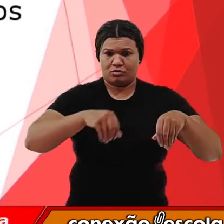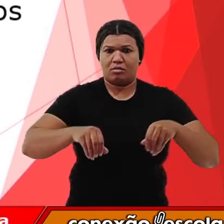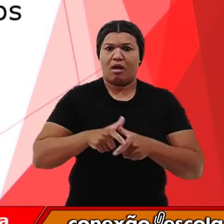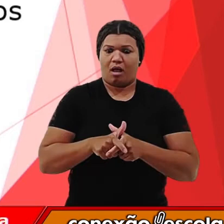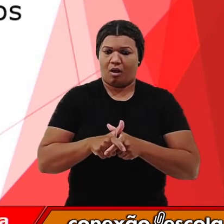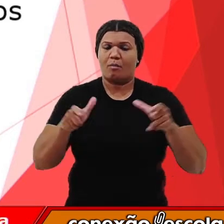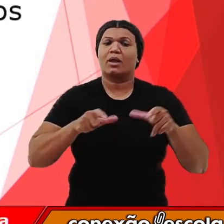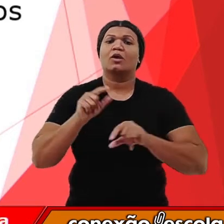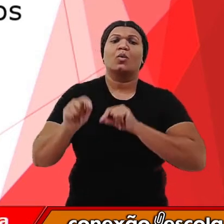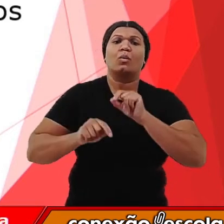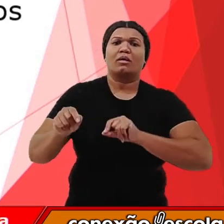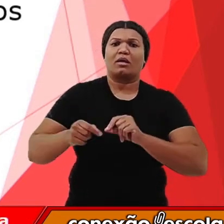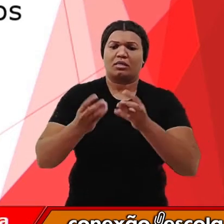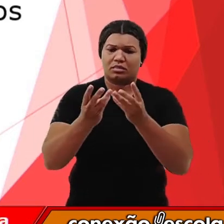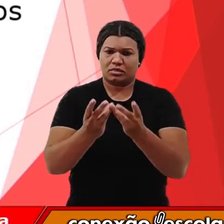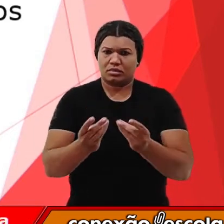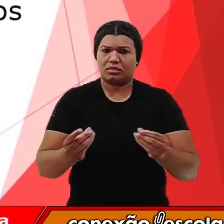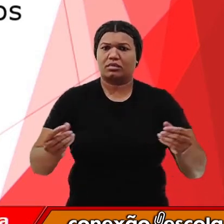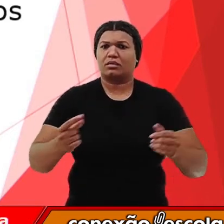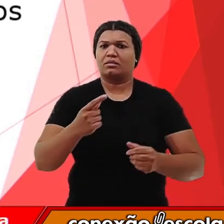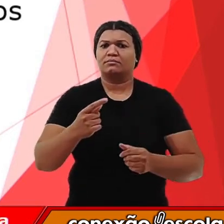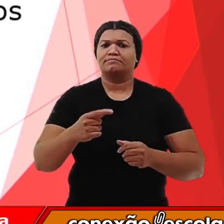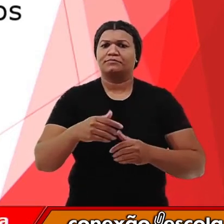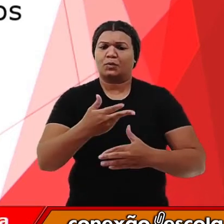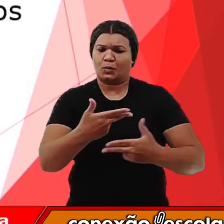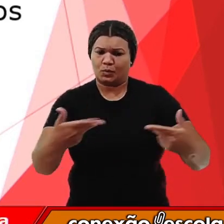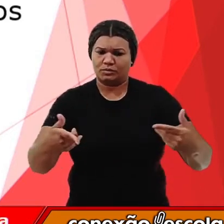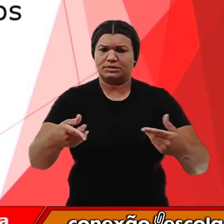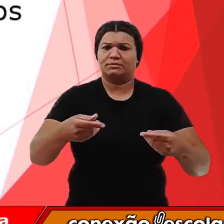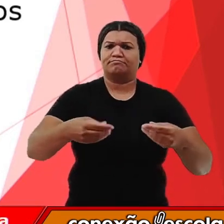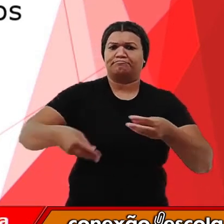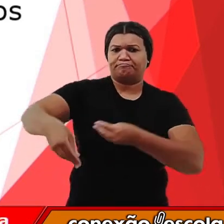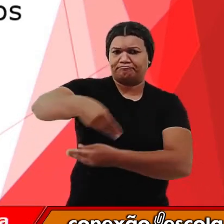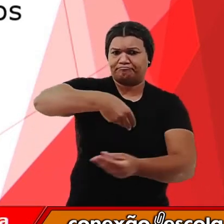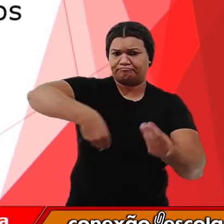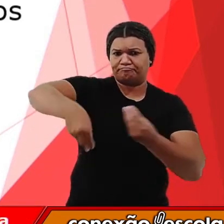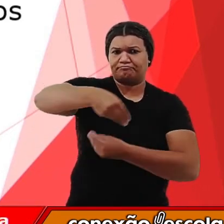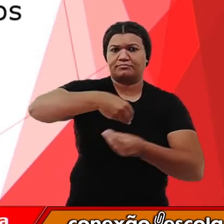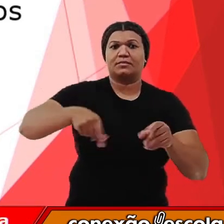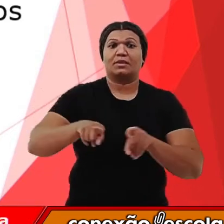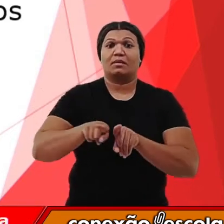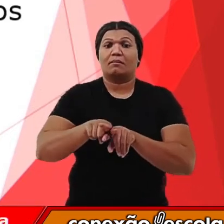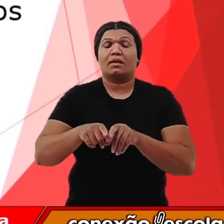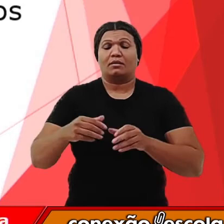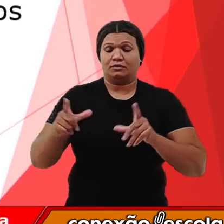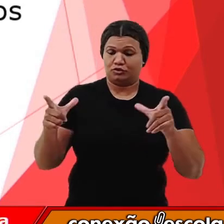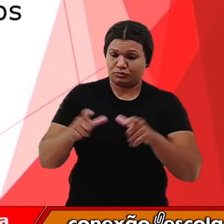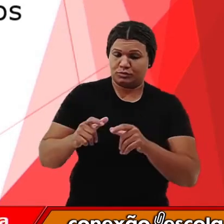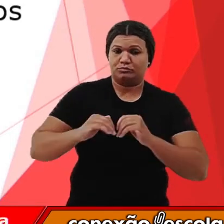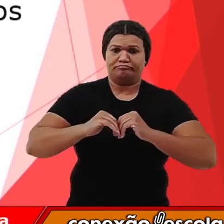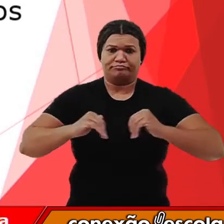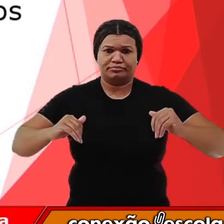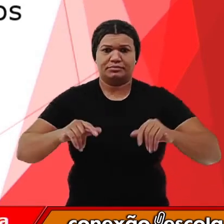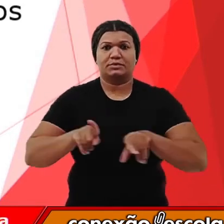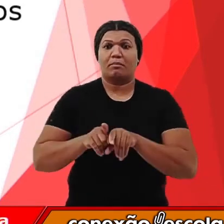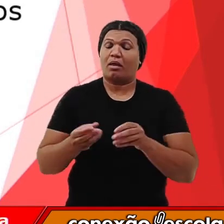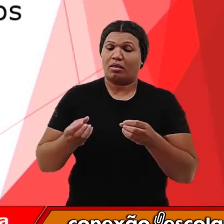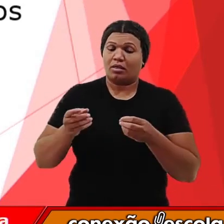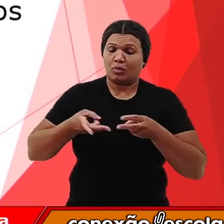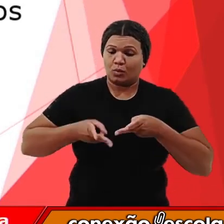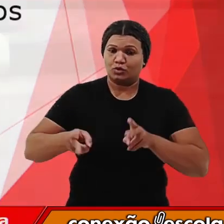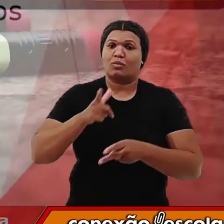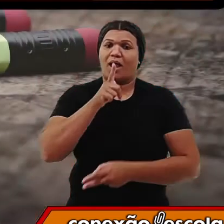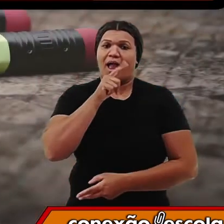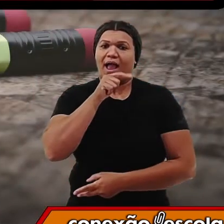orgânica na terra, reduzir os processos erosivos e também aumentar a umidade do solo. Porque como a